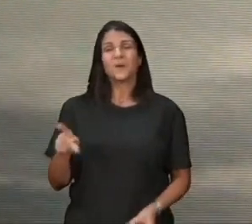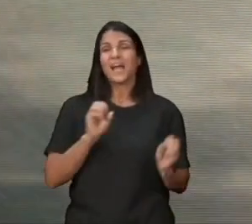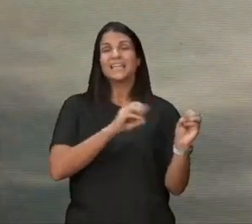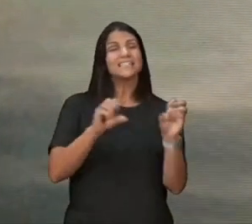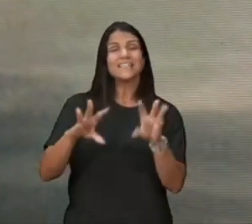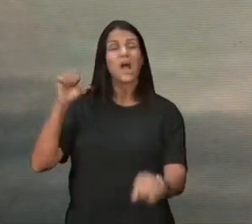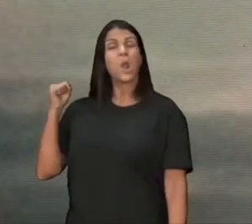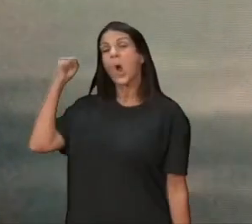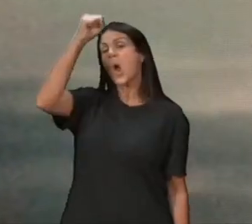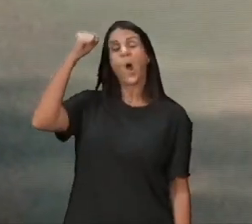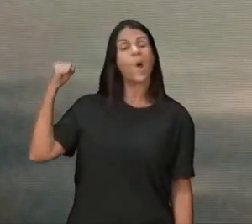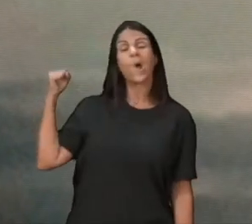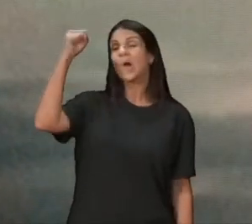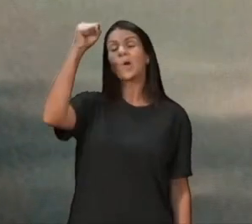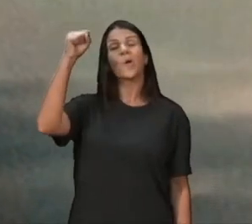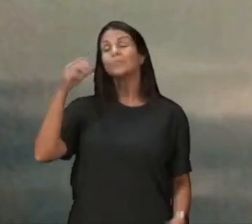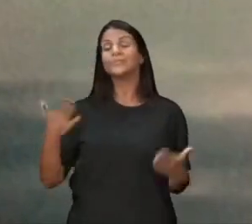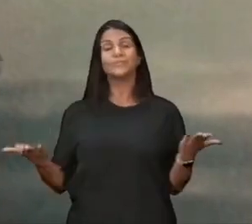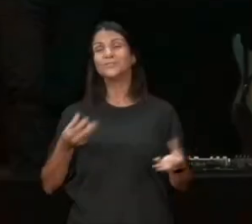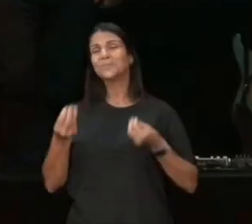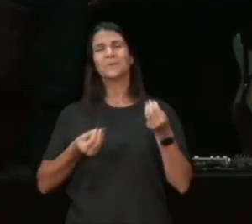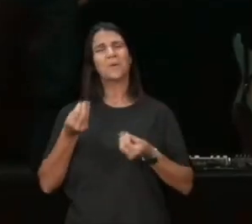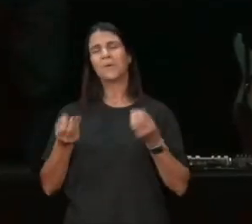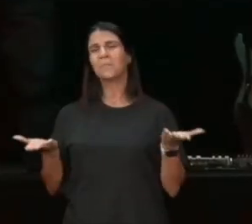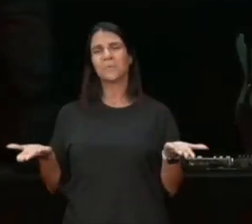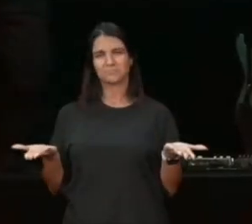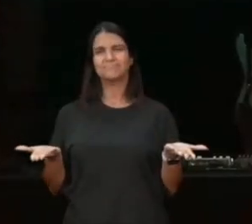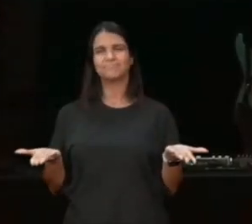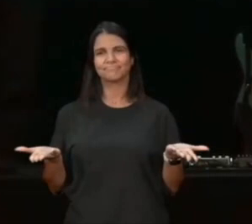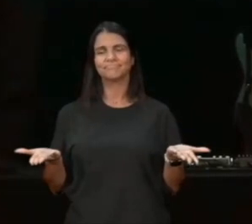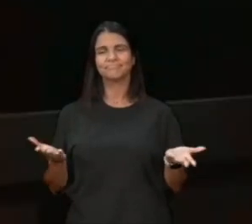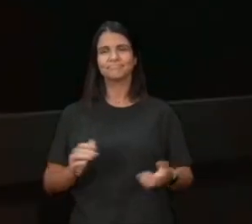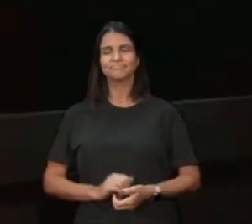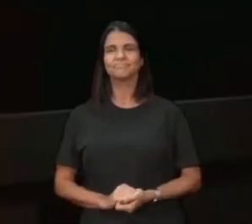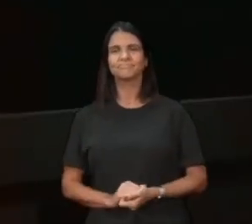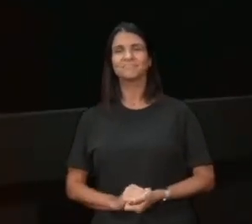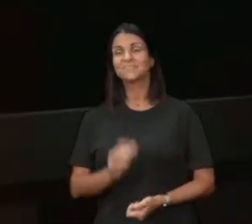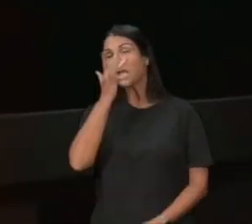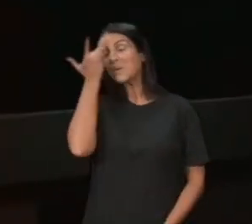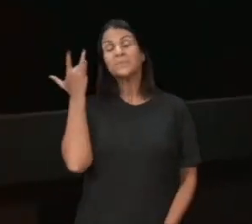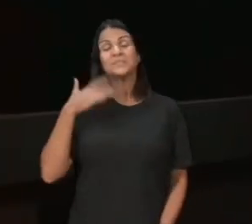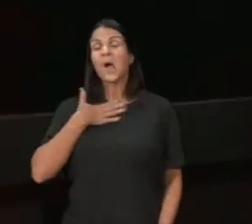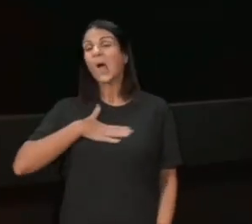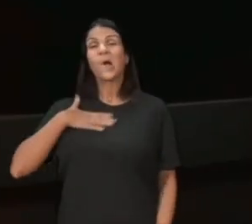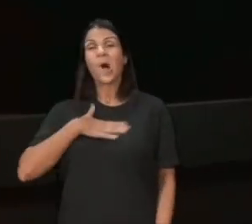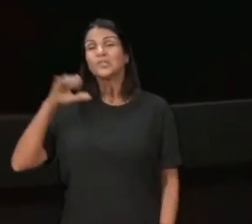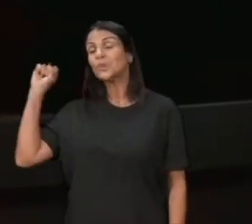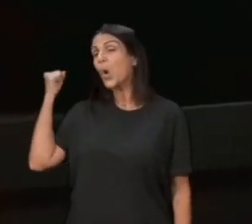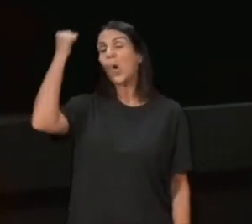não, é bem Che Guevara mesmo, porque Che Guevara usava Rolex, você não sabia não? Che Guevara usava Rolex, querido,